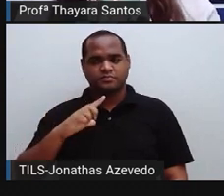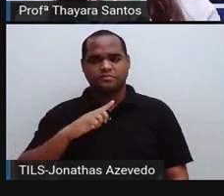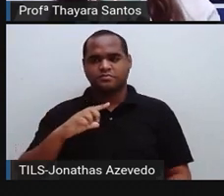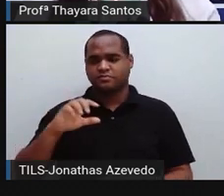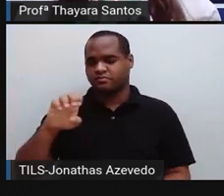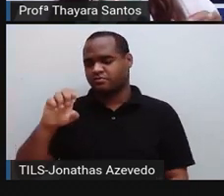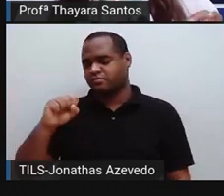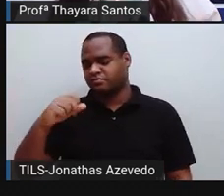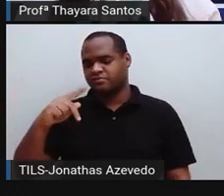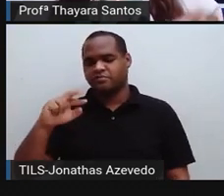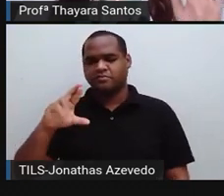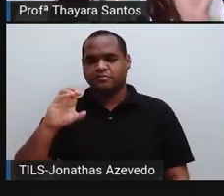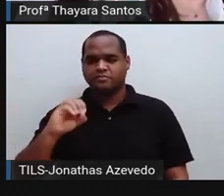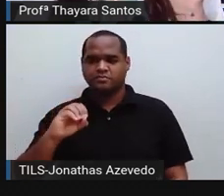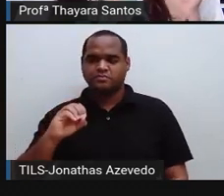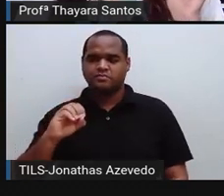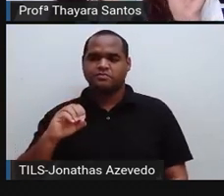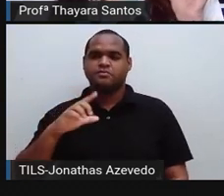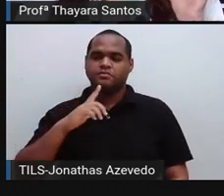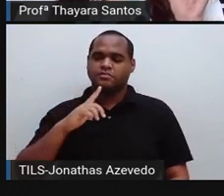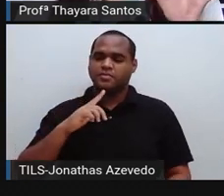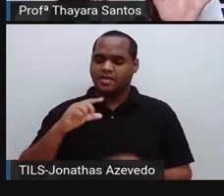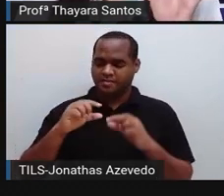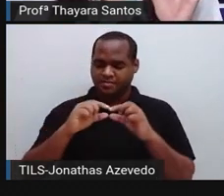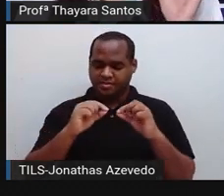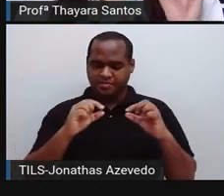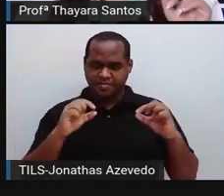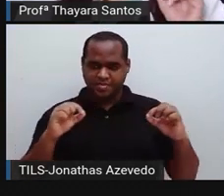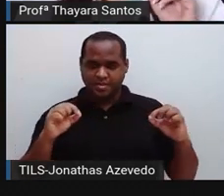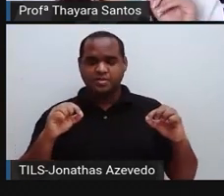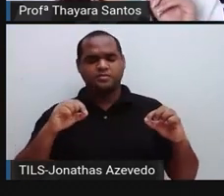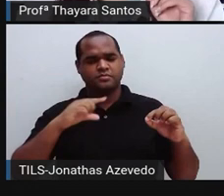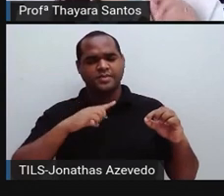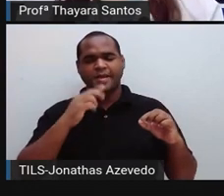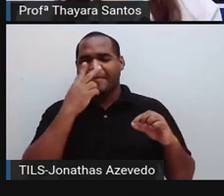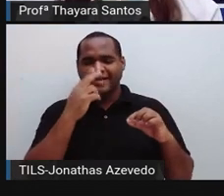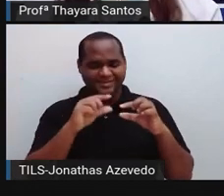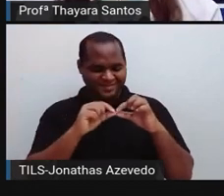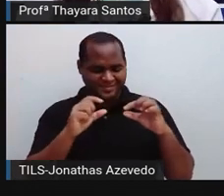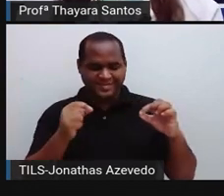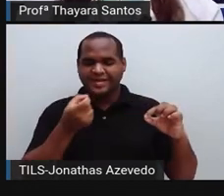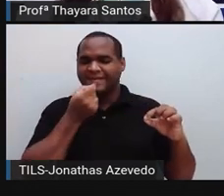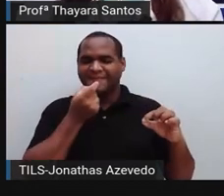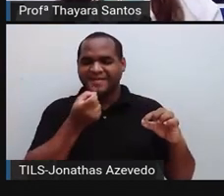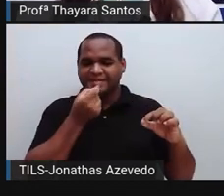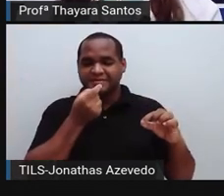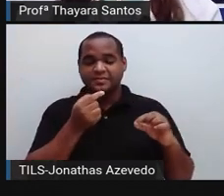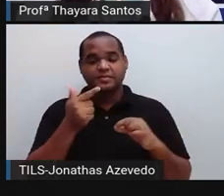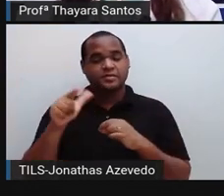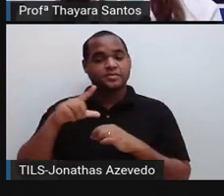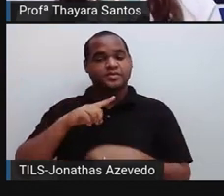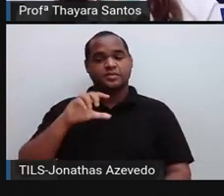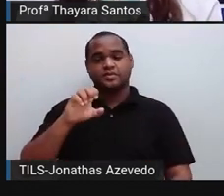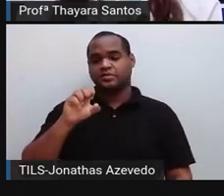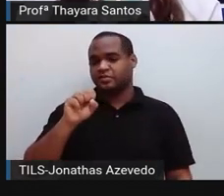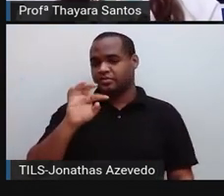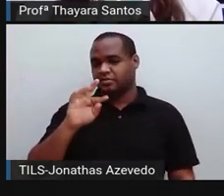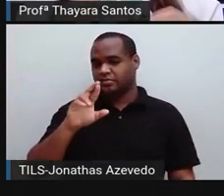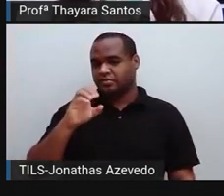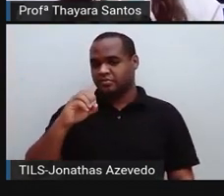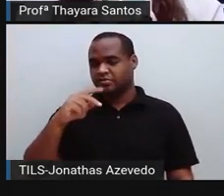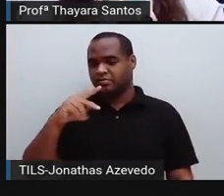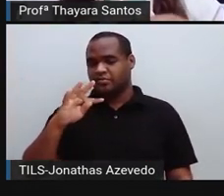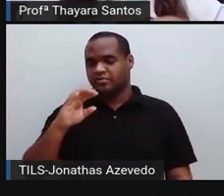bacteriano, que é uma bactéria que ela é compridinha, parece uma cápsula ali de comprimido. Tem o estreptococos, que é quando essas